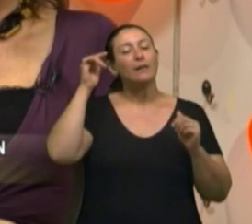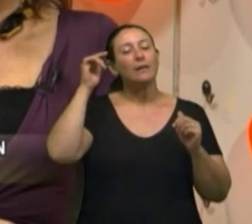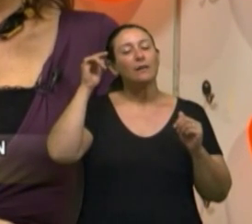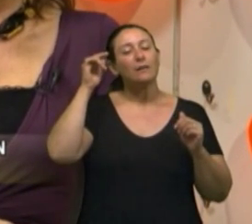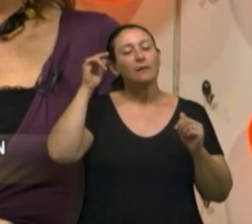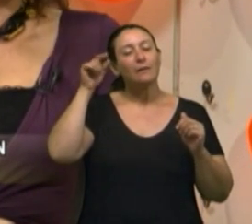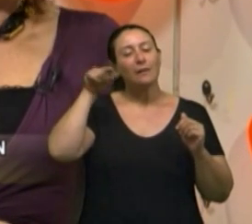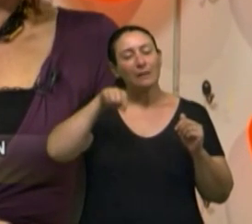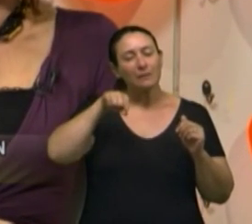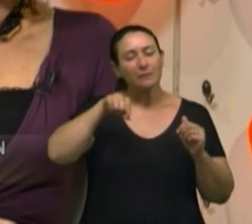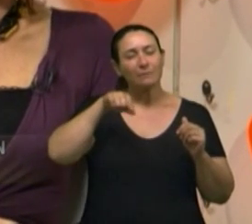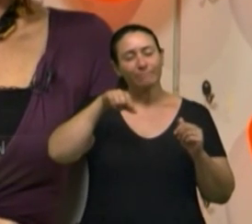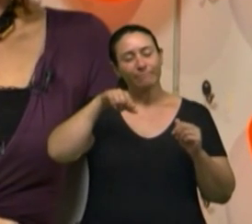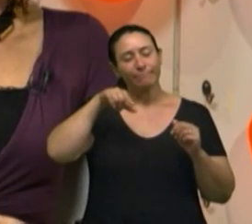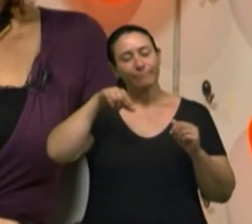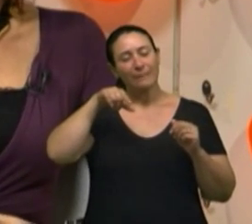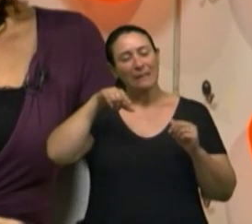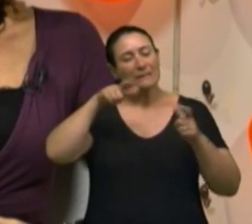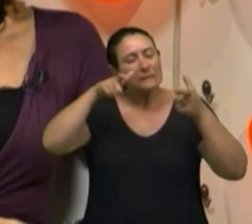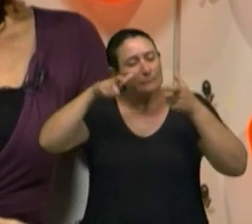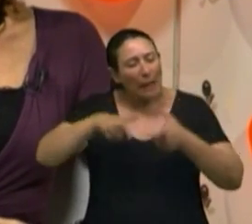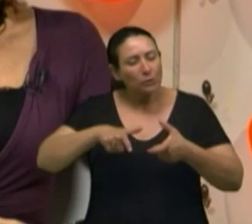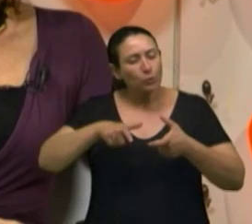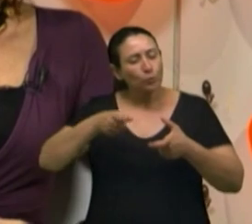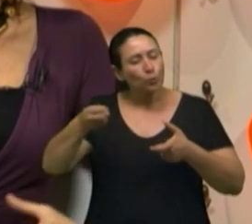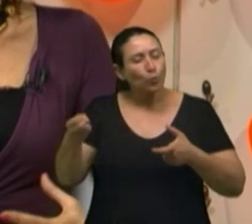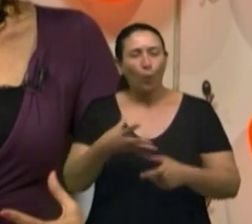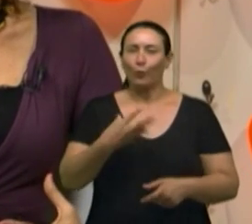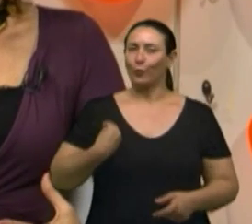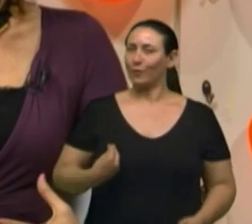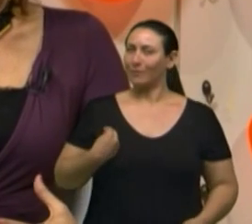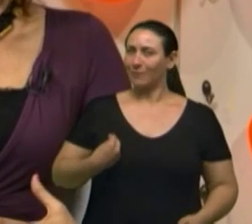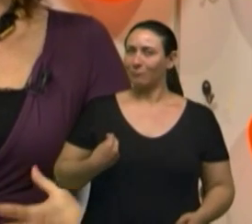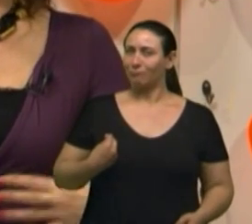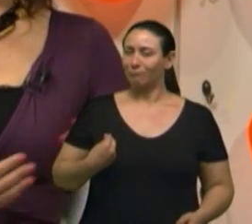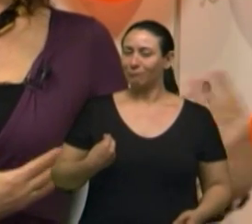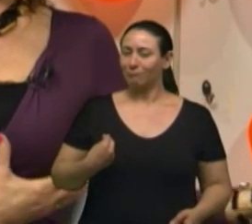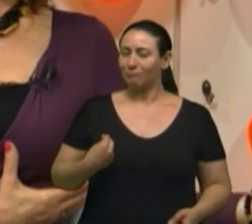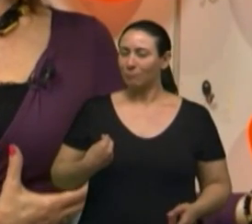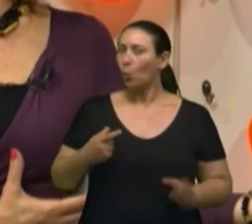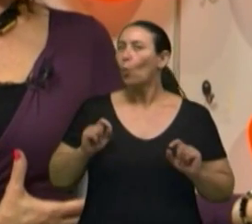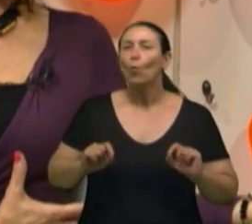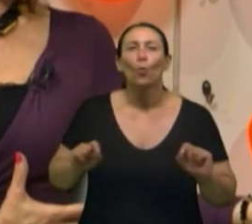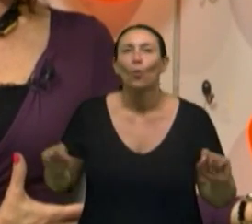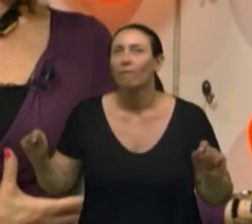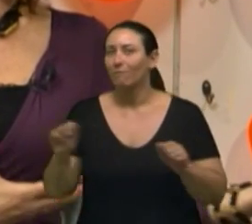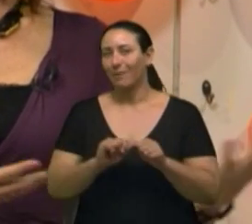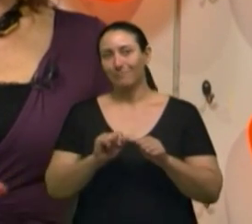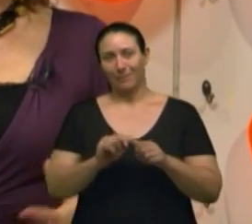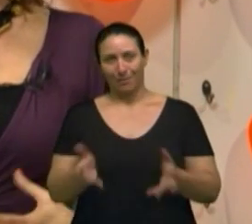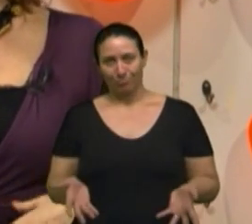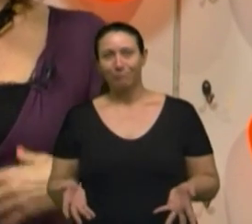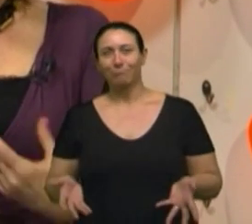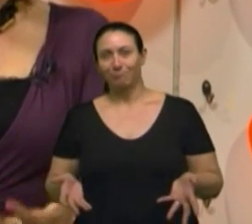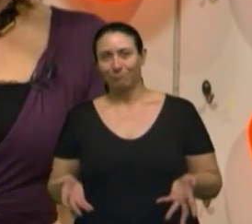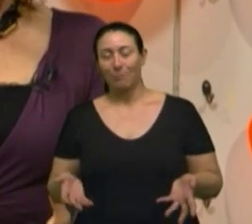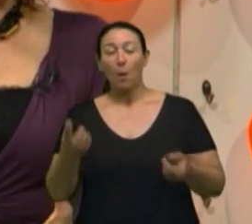espaço, momento de vida. O que fazer? Então, nós, enquanto técnicas,